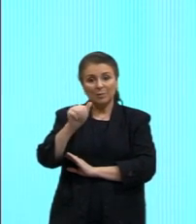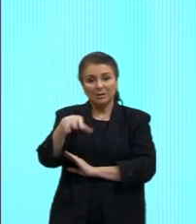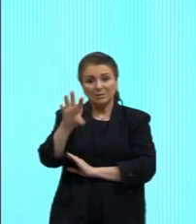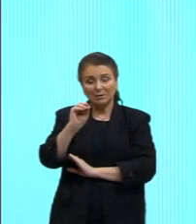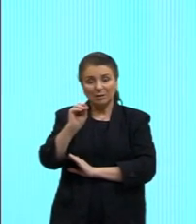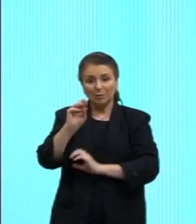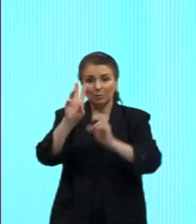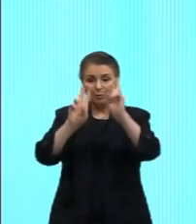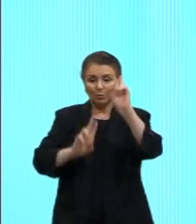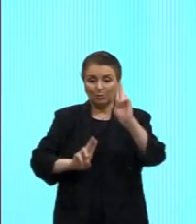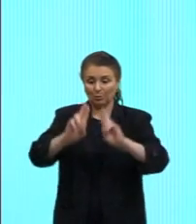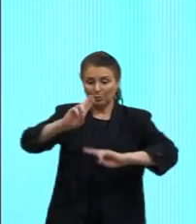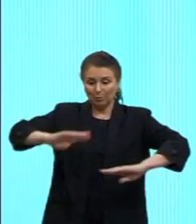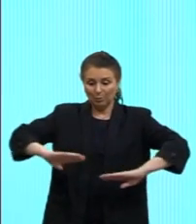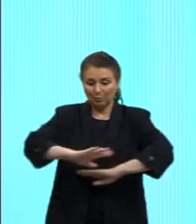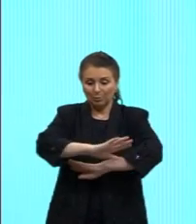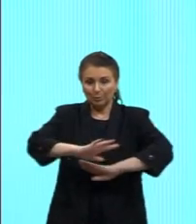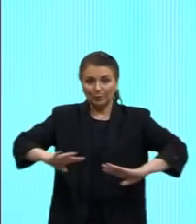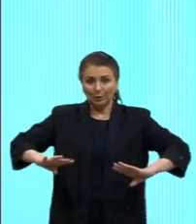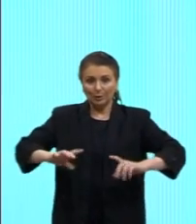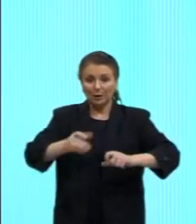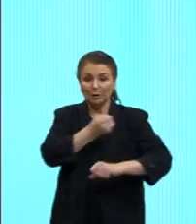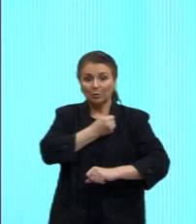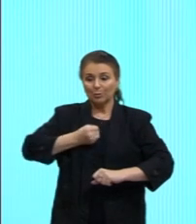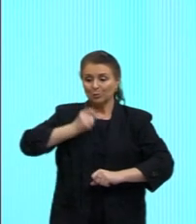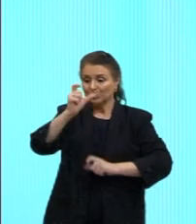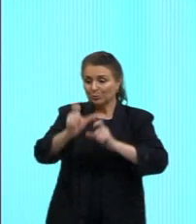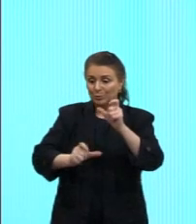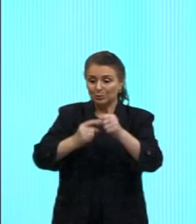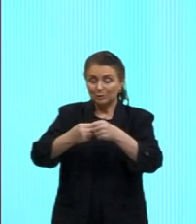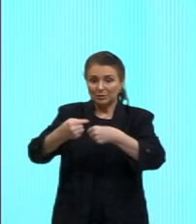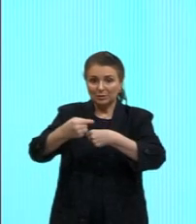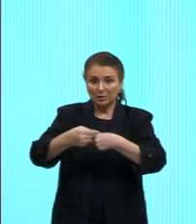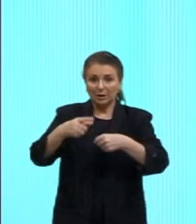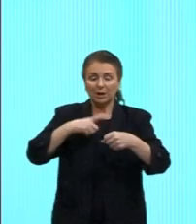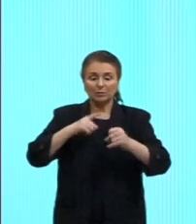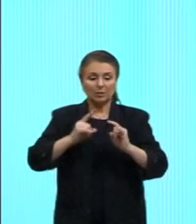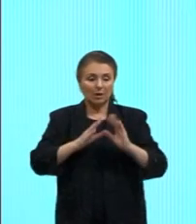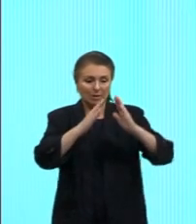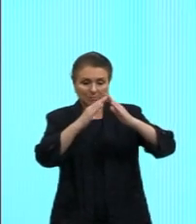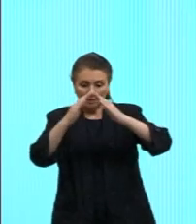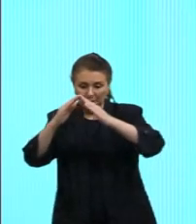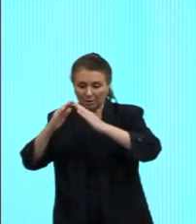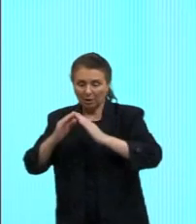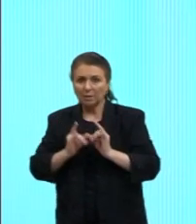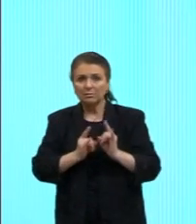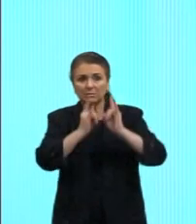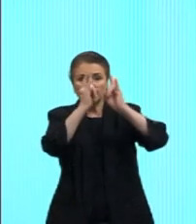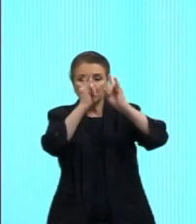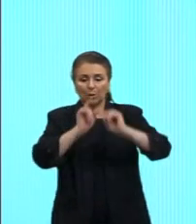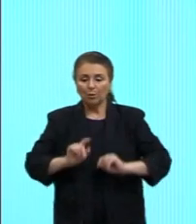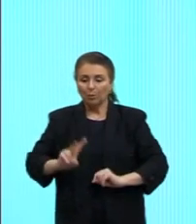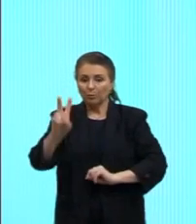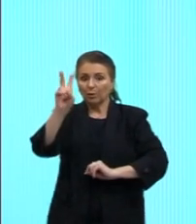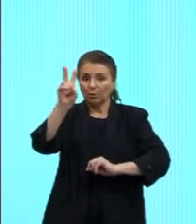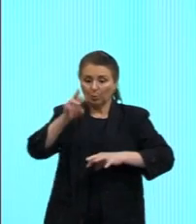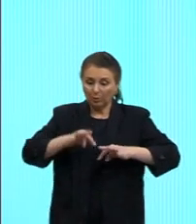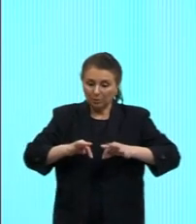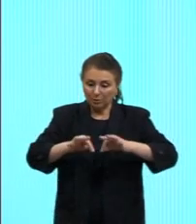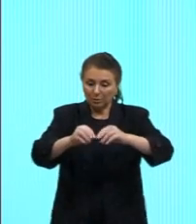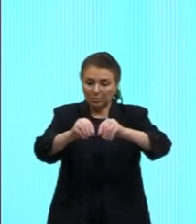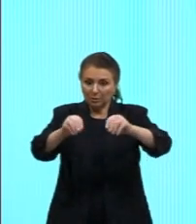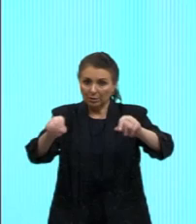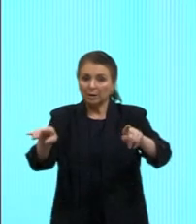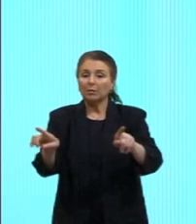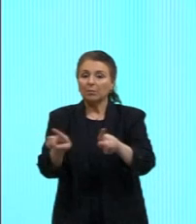democrática vai crescer, por exemplo. O setor residencial vai ficar maior, o valor da terra também vai ficar